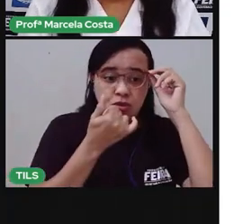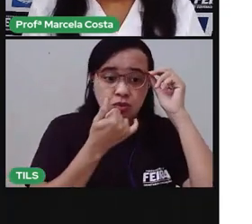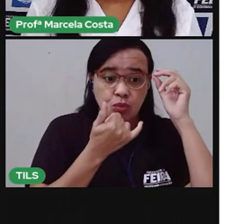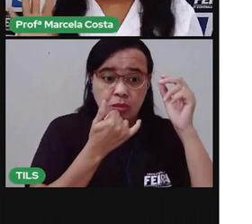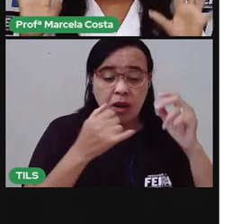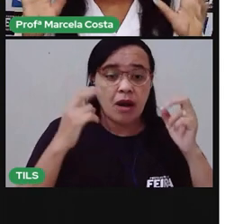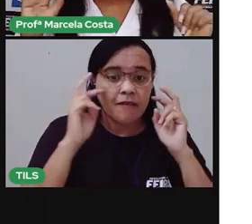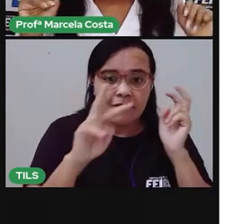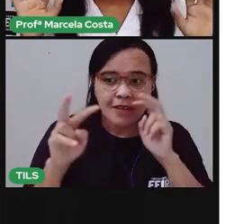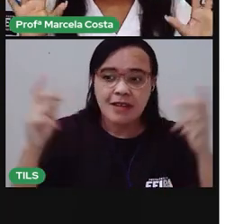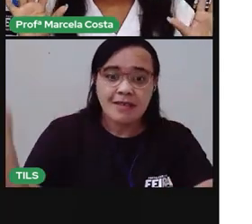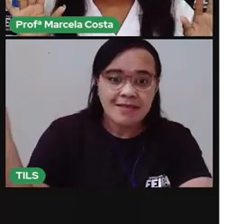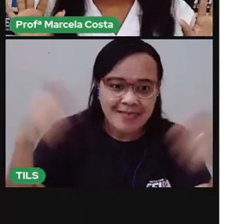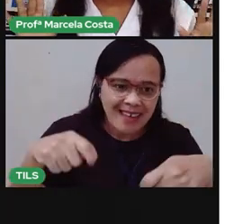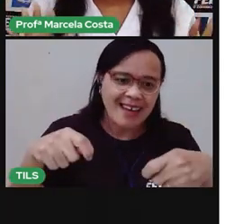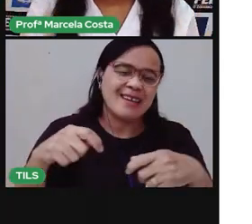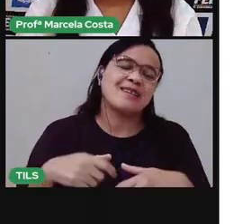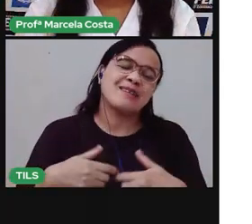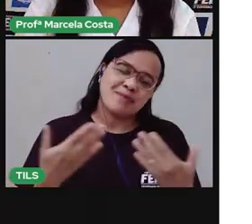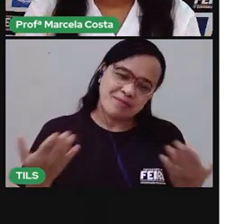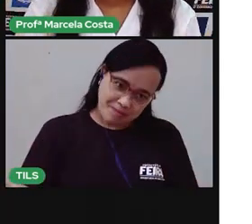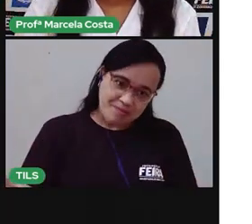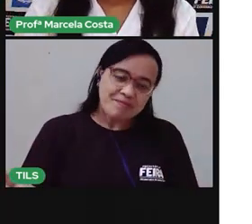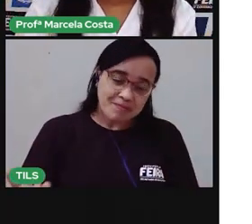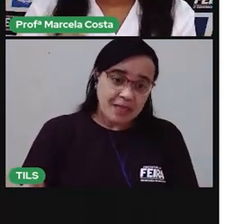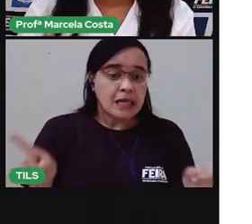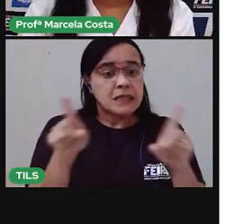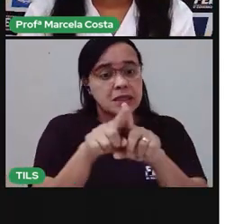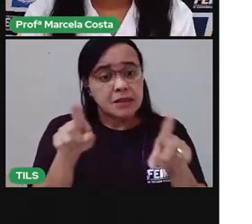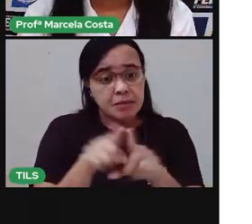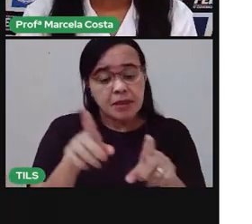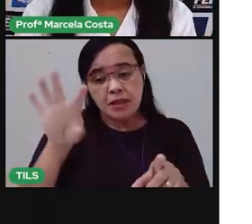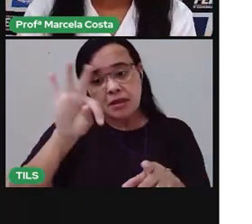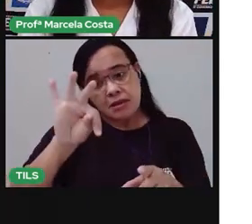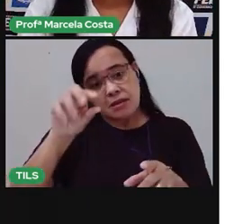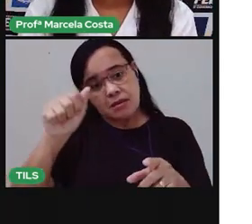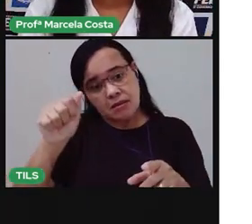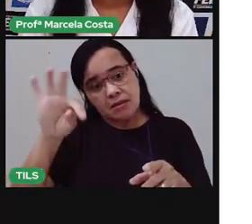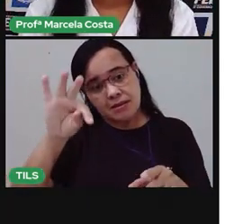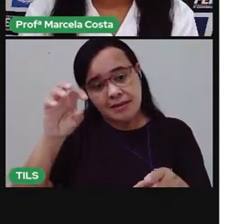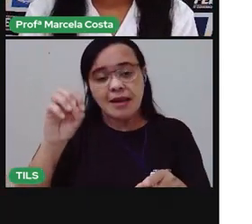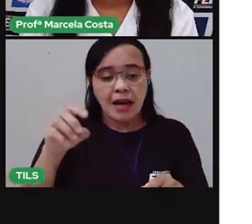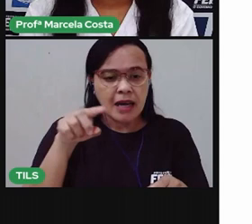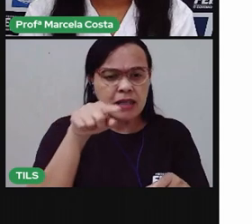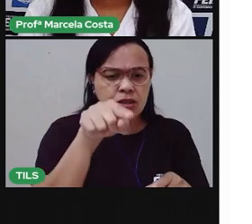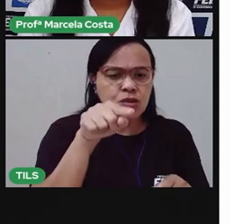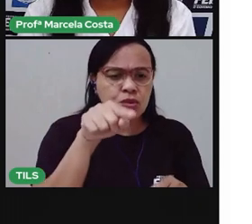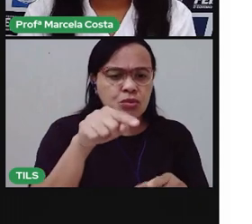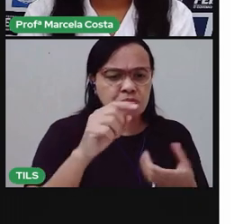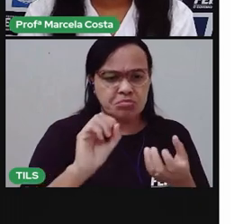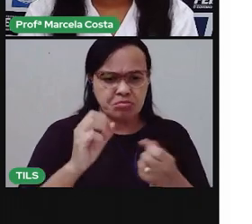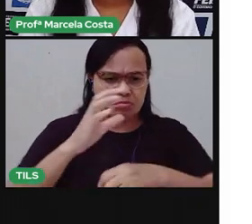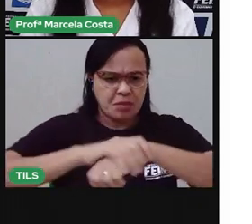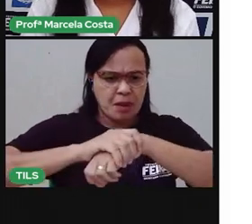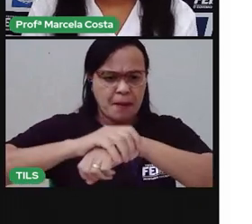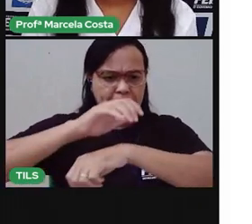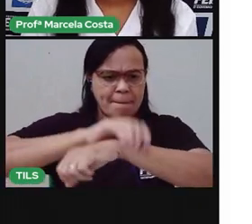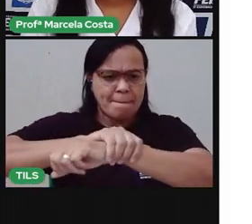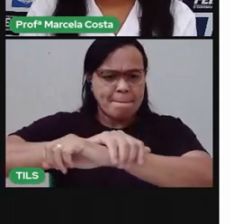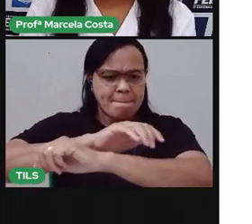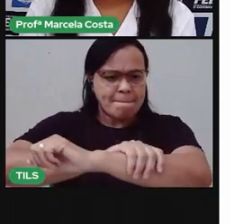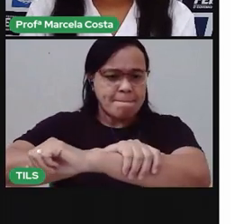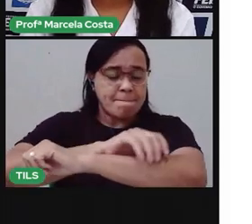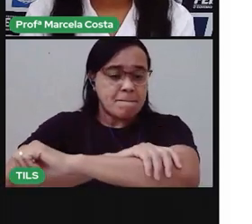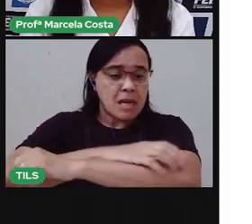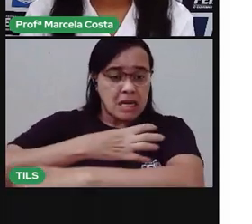O tato que está ali sendo comunicado por meio da mão, ela nos